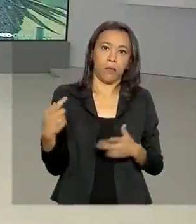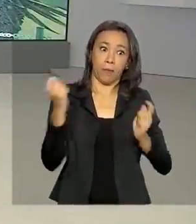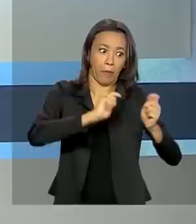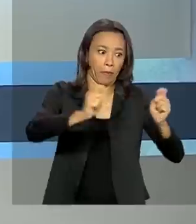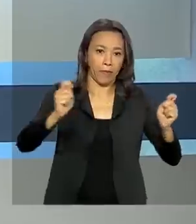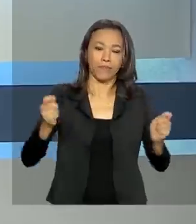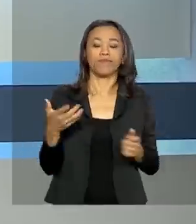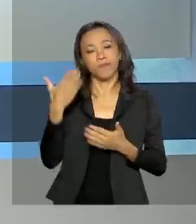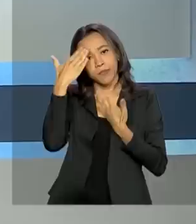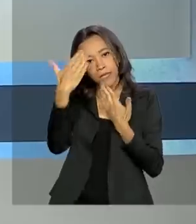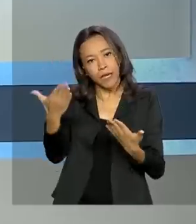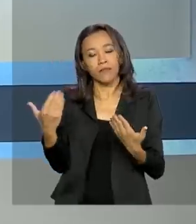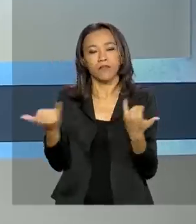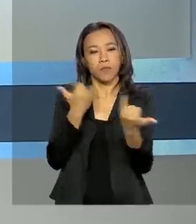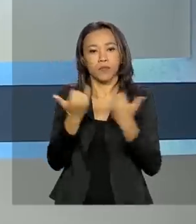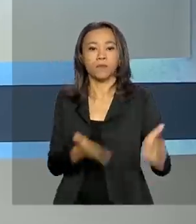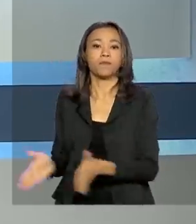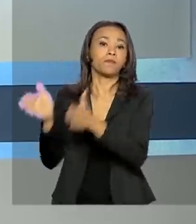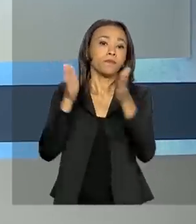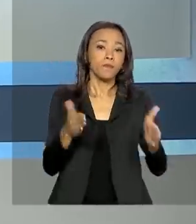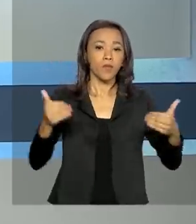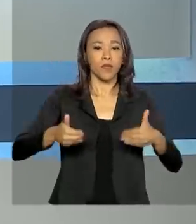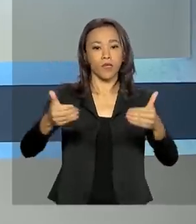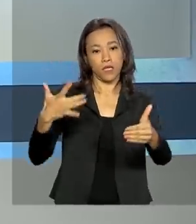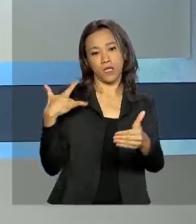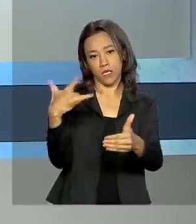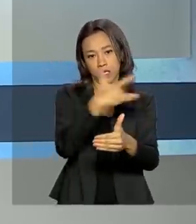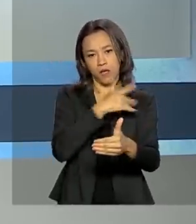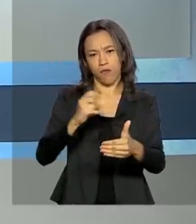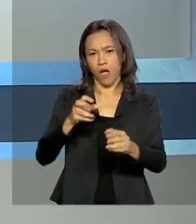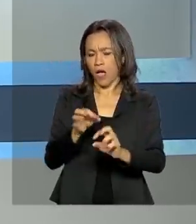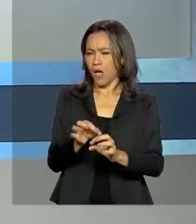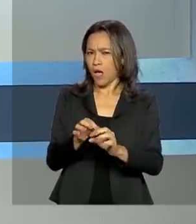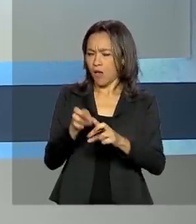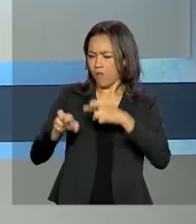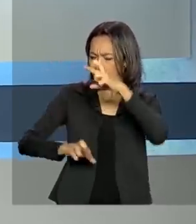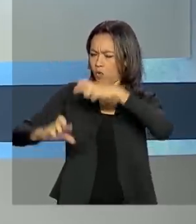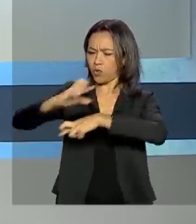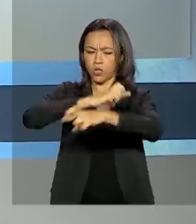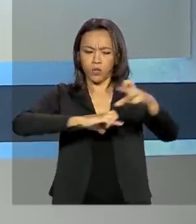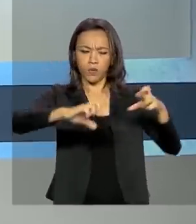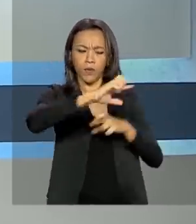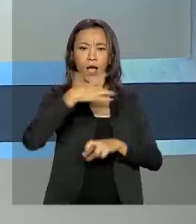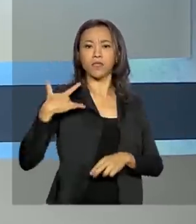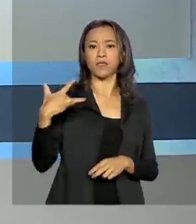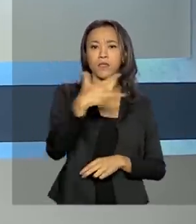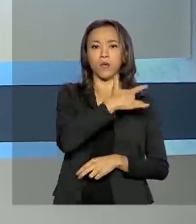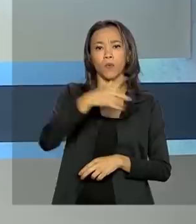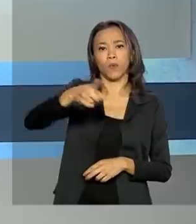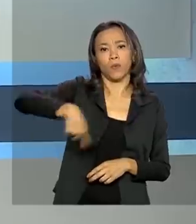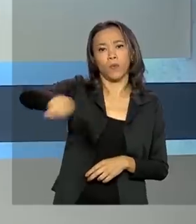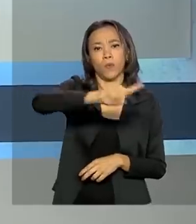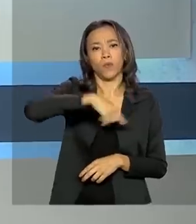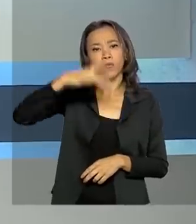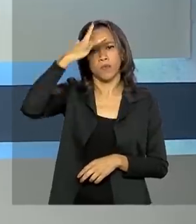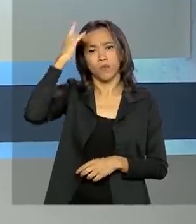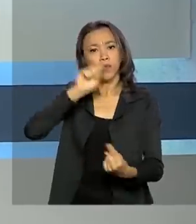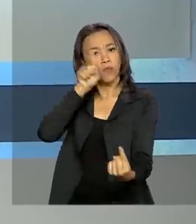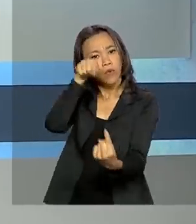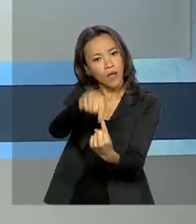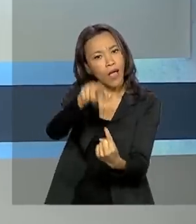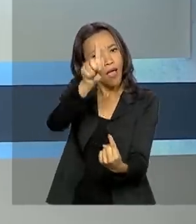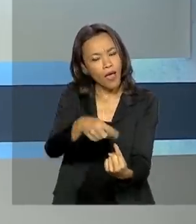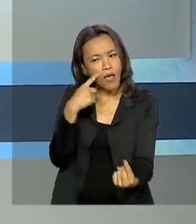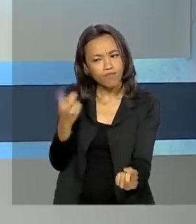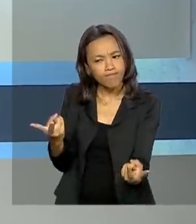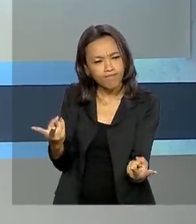informações. O Ministério da Saúde vai monitorar à distância a saúde da população. A ideia é identificar antecipadamente